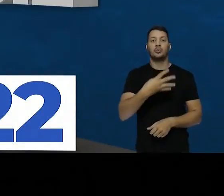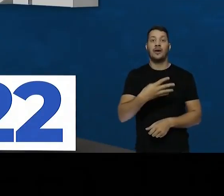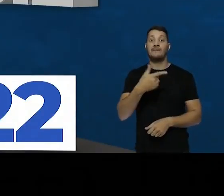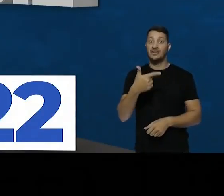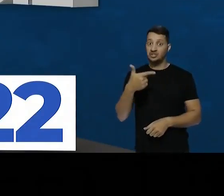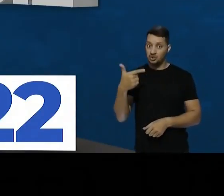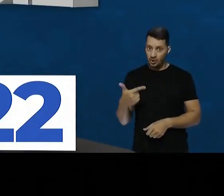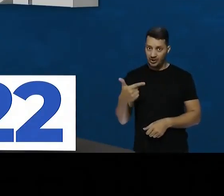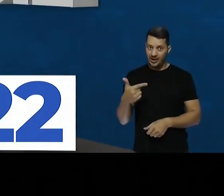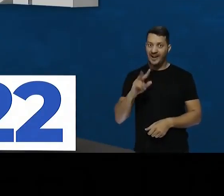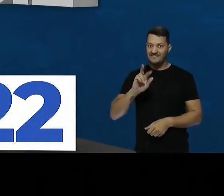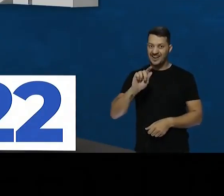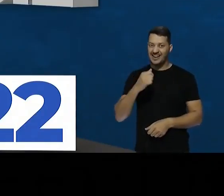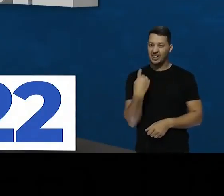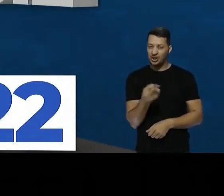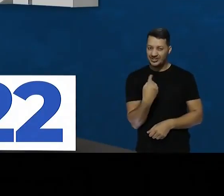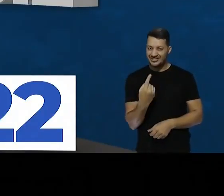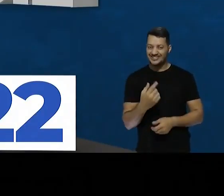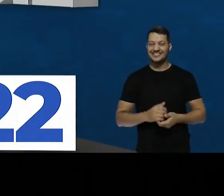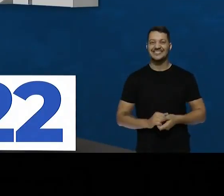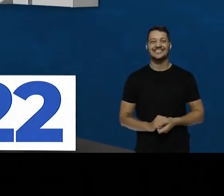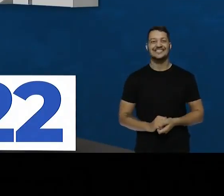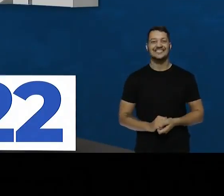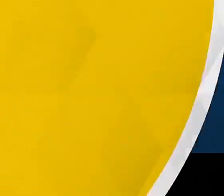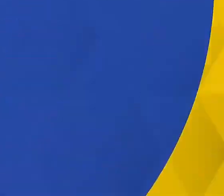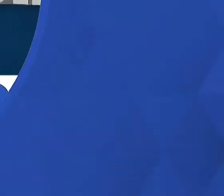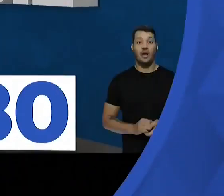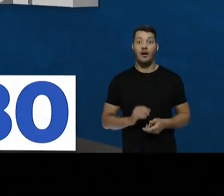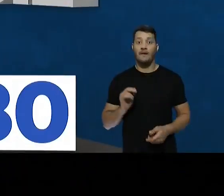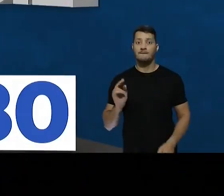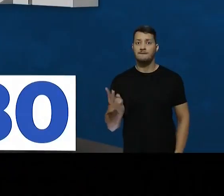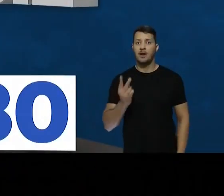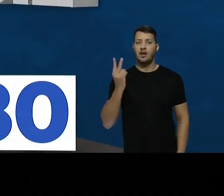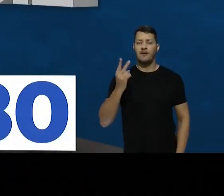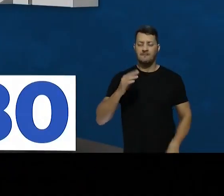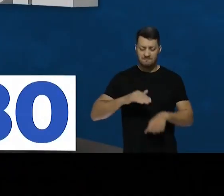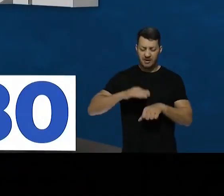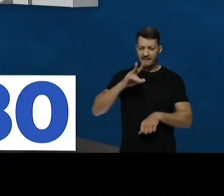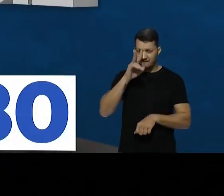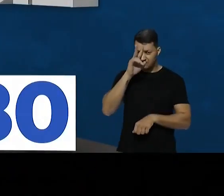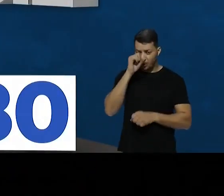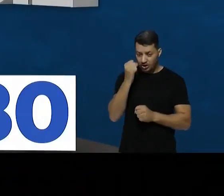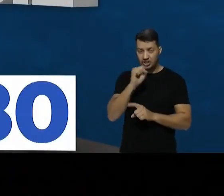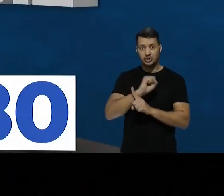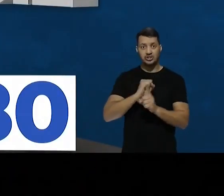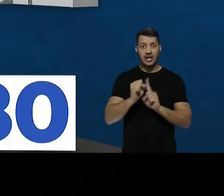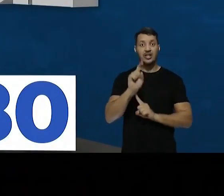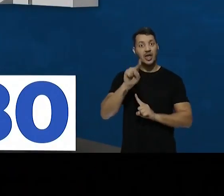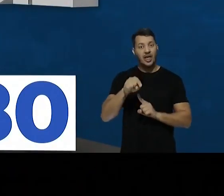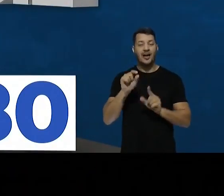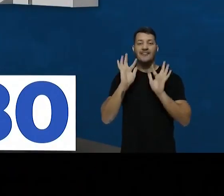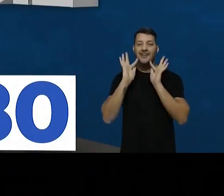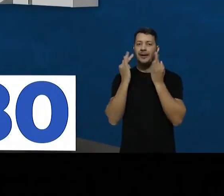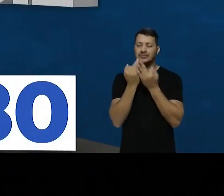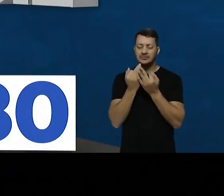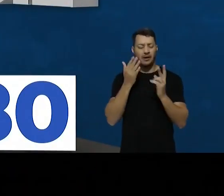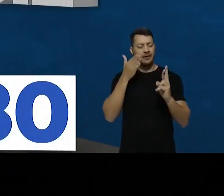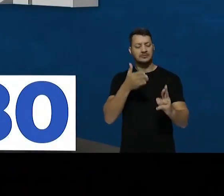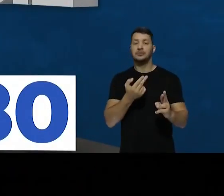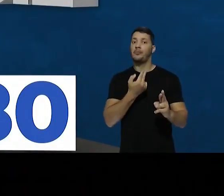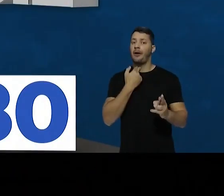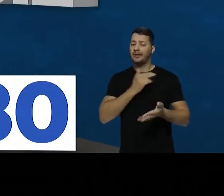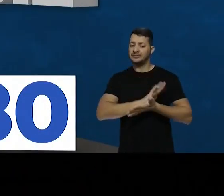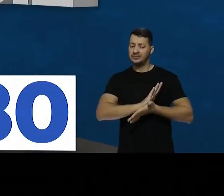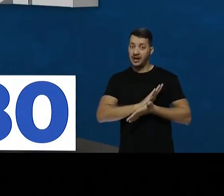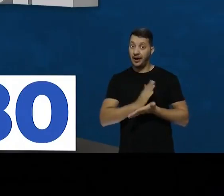mudar. 44,22. A vaga é nossa. O valor mais forte da sociedade é a família. Olhar o próximo